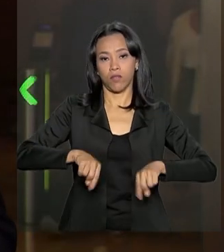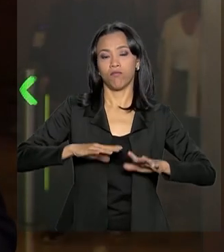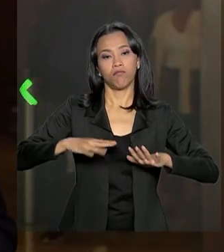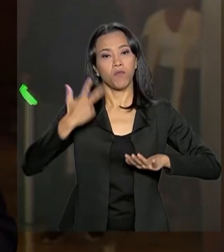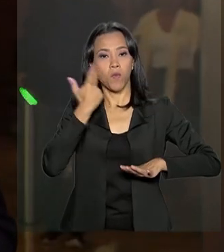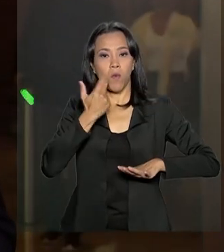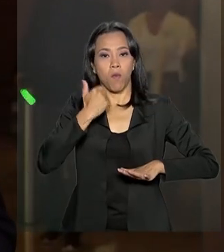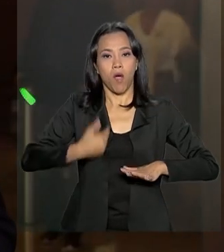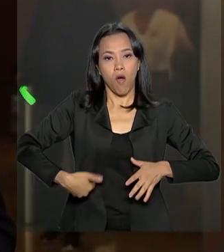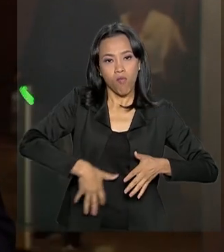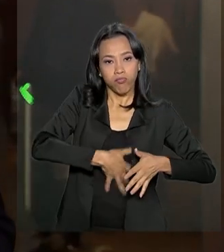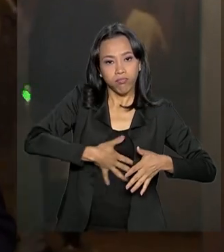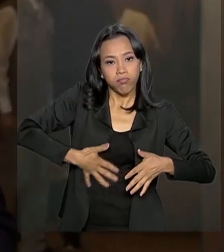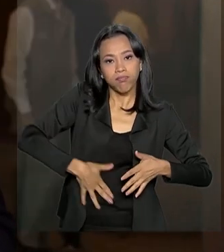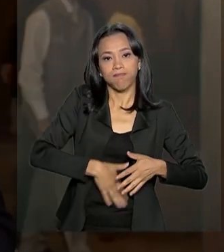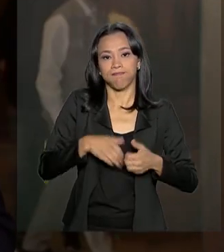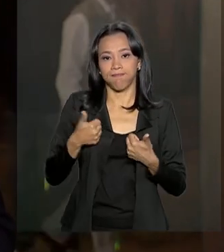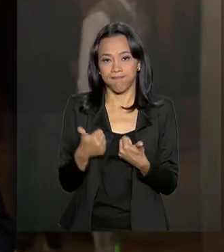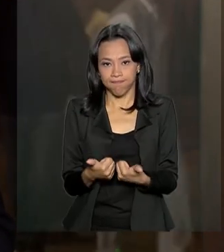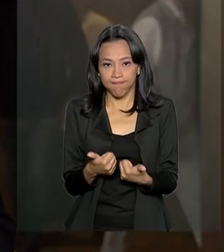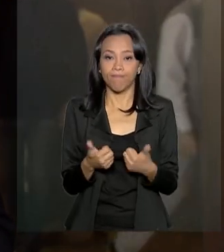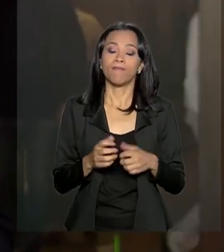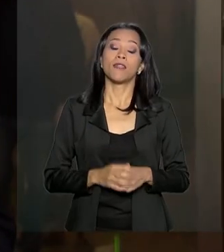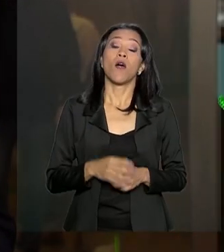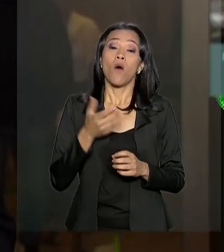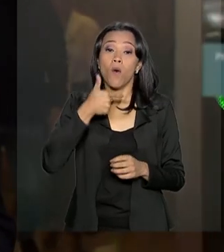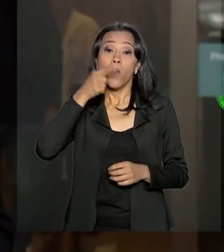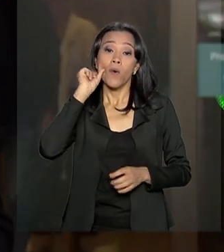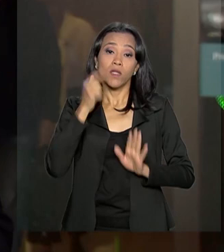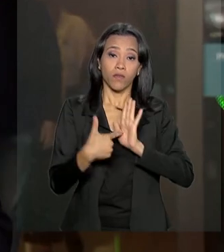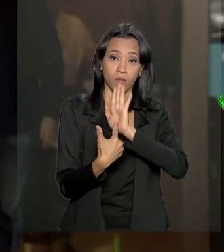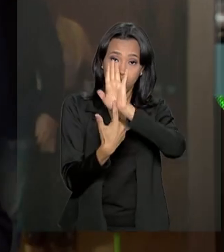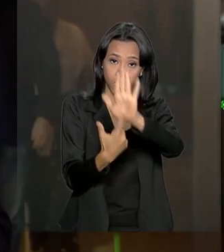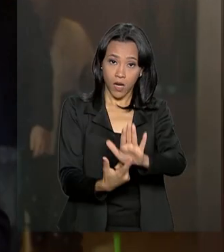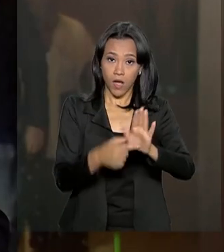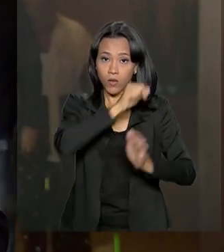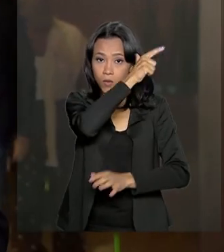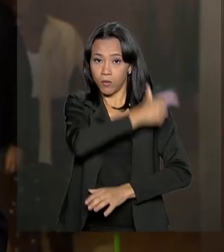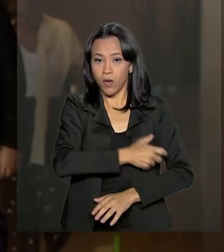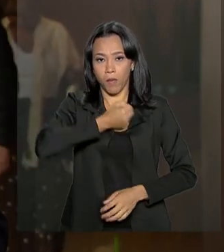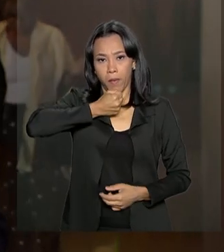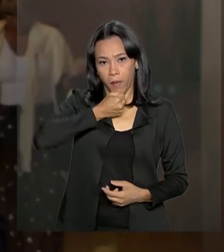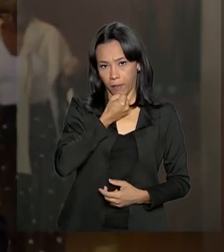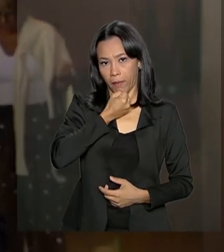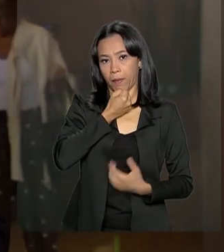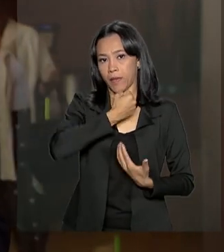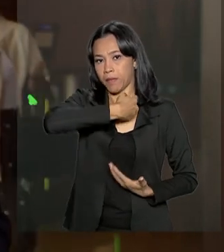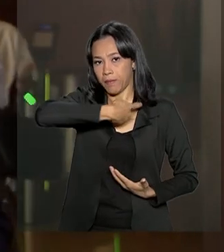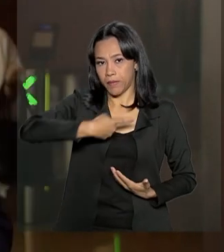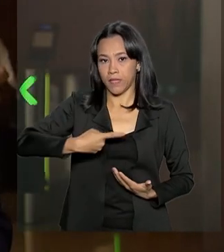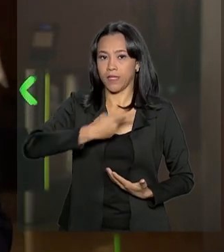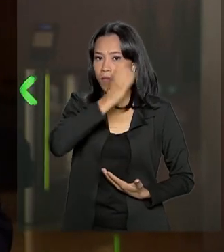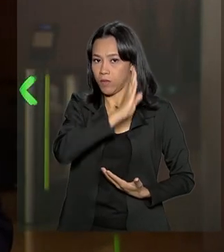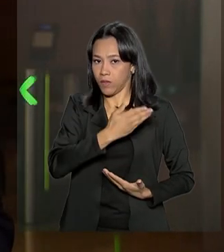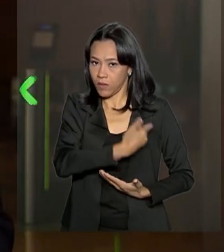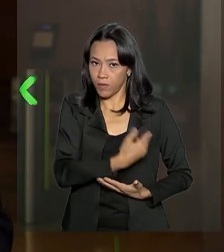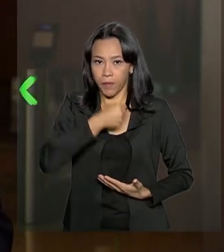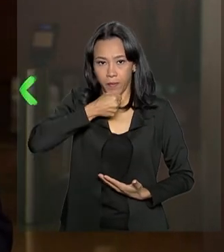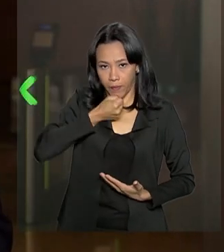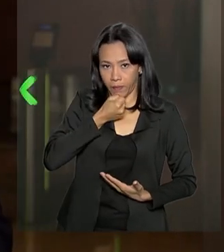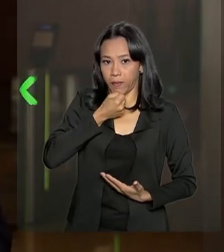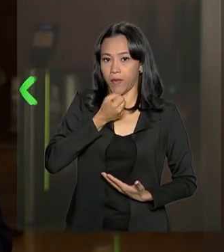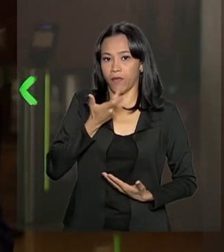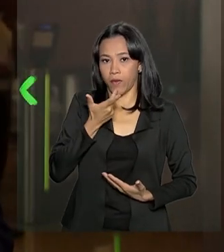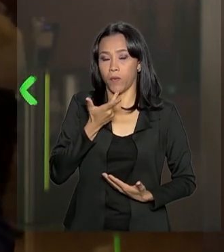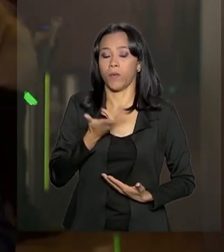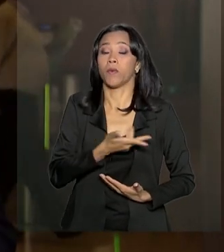digestório. Essas informações foram apresentadas ontem pelo porta-voz da presidência da República, Otávio Rego Barros, que falou que o